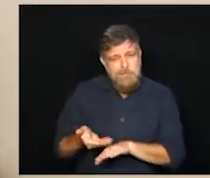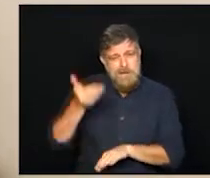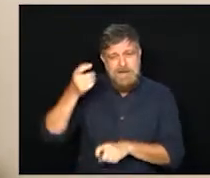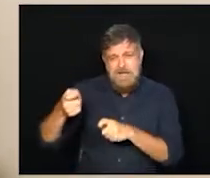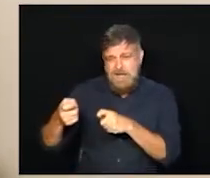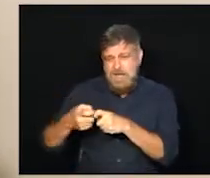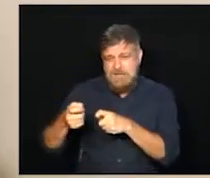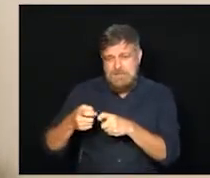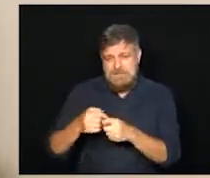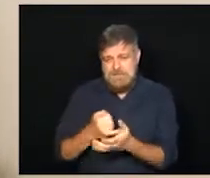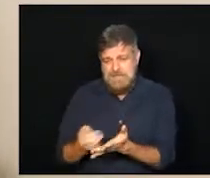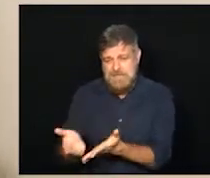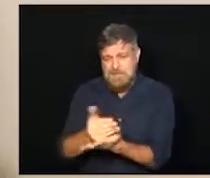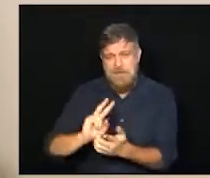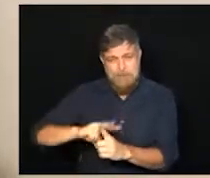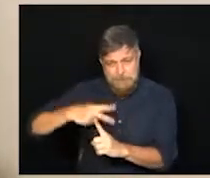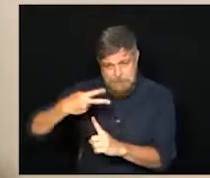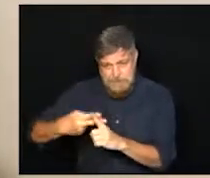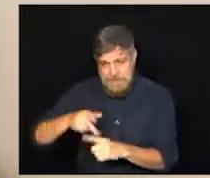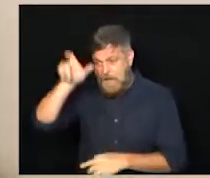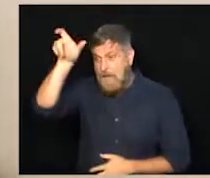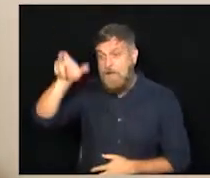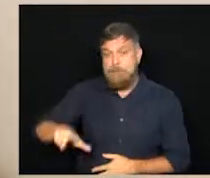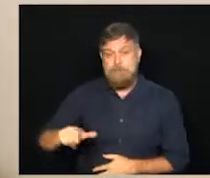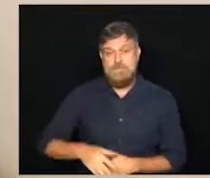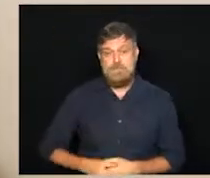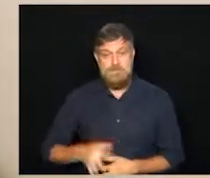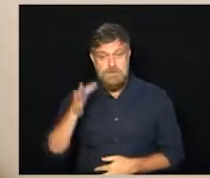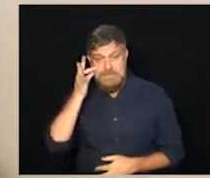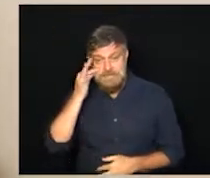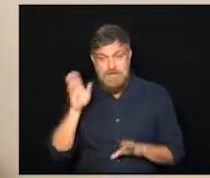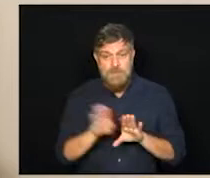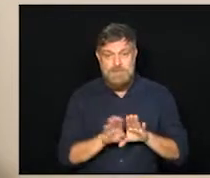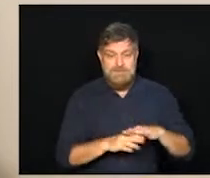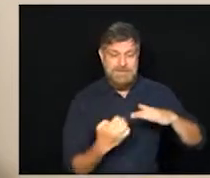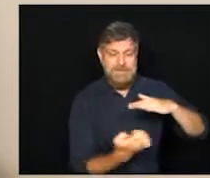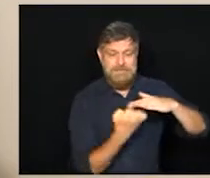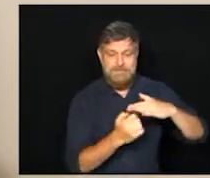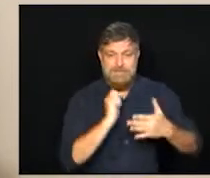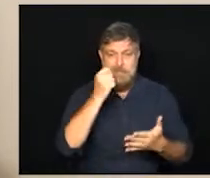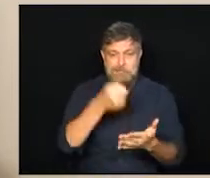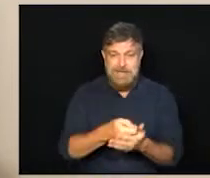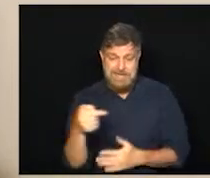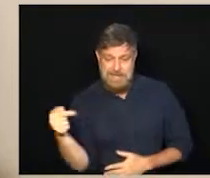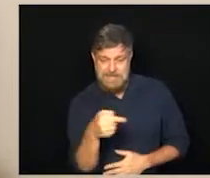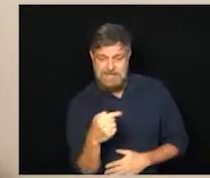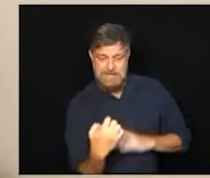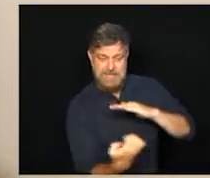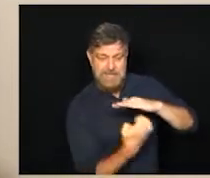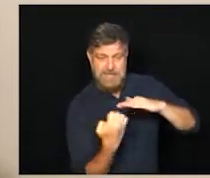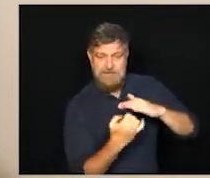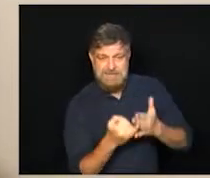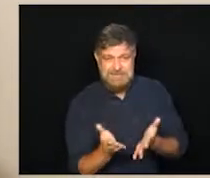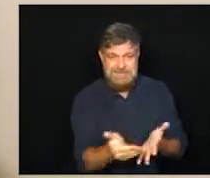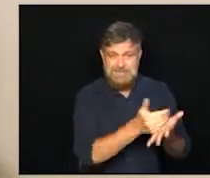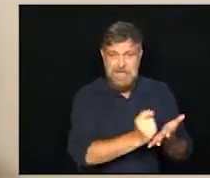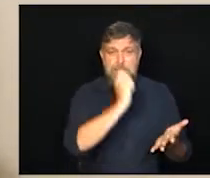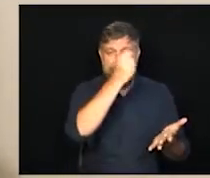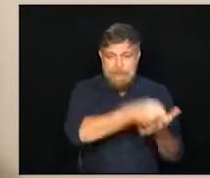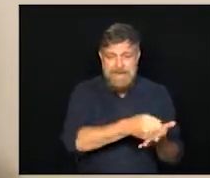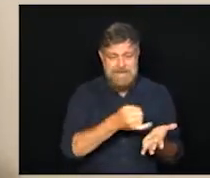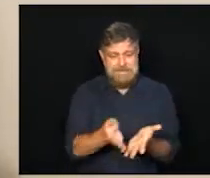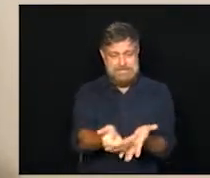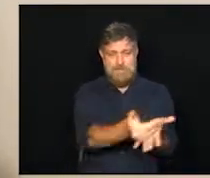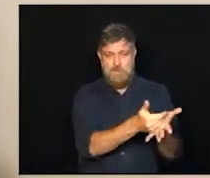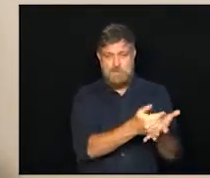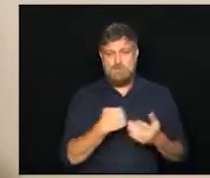bi-tributados, pagam na pessoa física e na pessoa jurídica e ainda na pessoa jurídica incide sobre os insumos. Nós